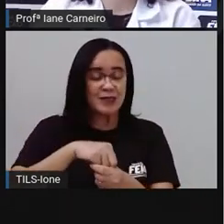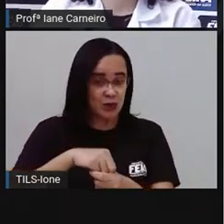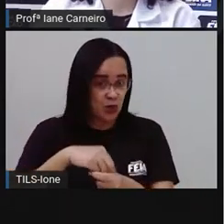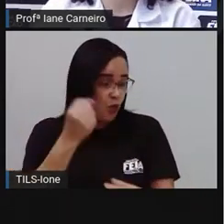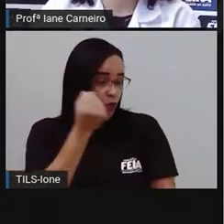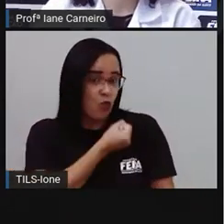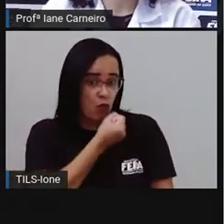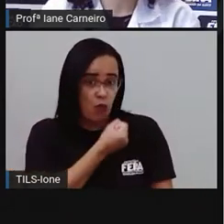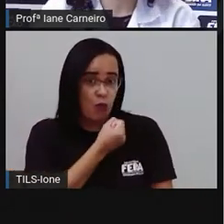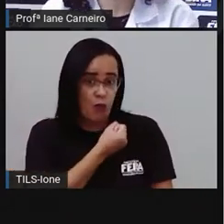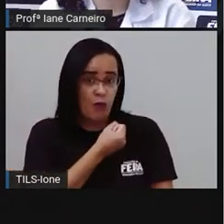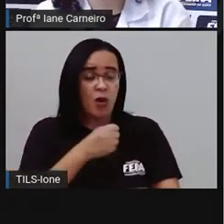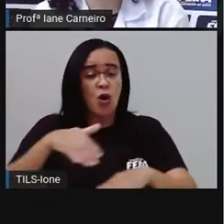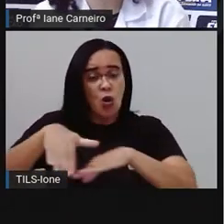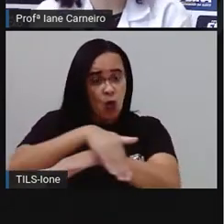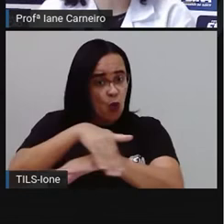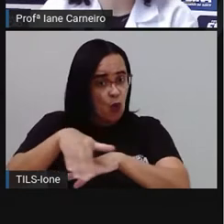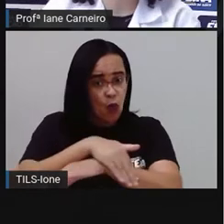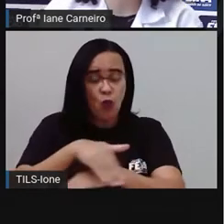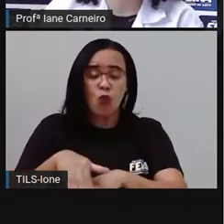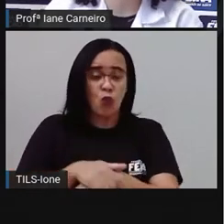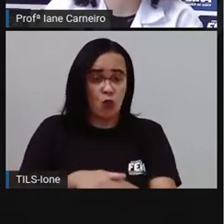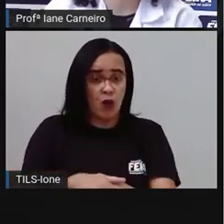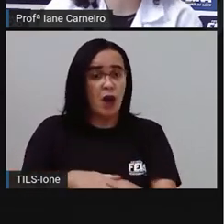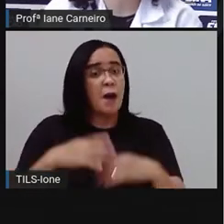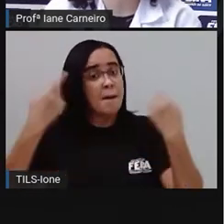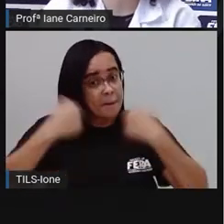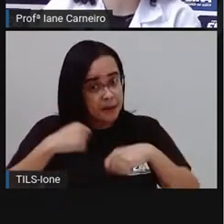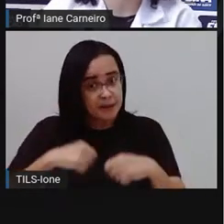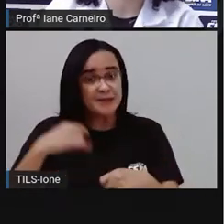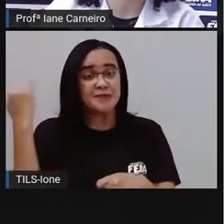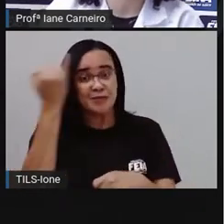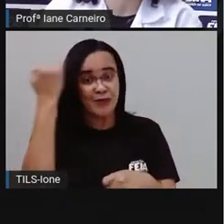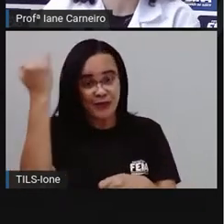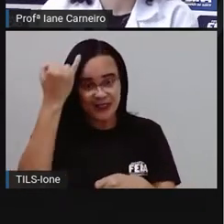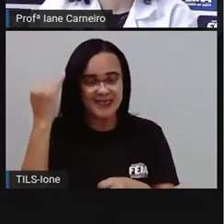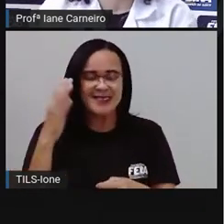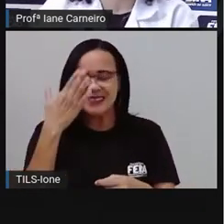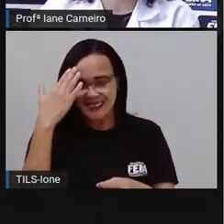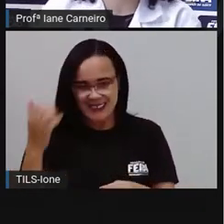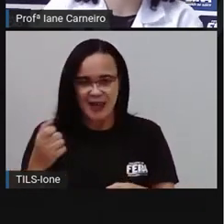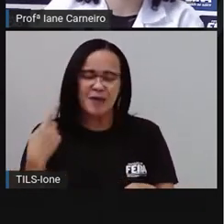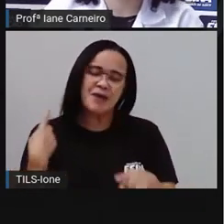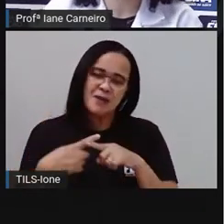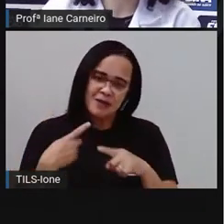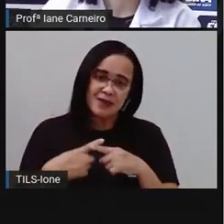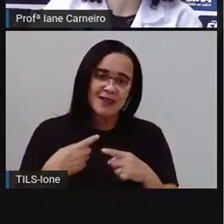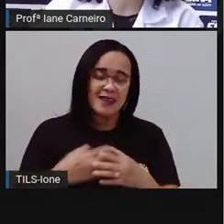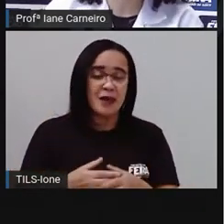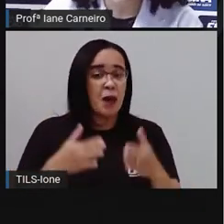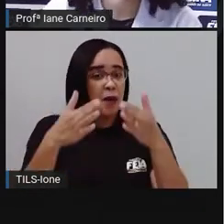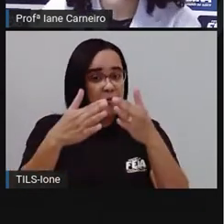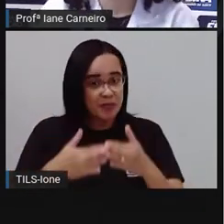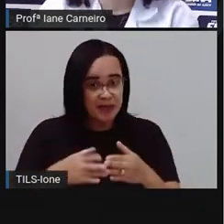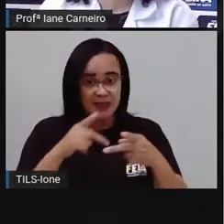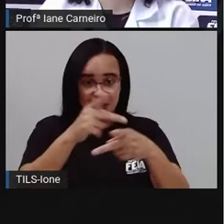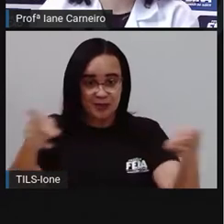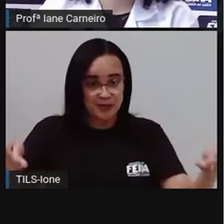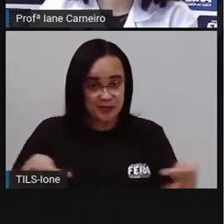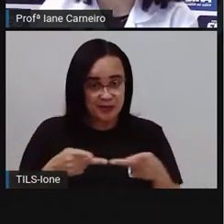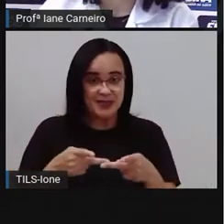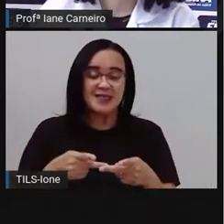Para a gente receber até a pizza. Quando a gente vai pedir alguma comida em nossa casa, pelos aplicativos, a gente precisa saber